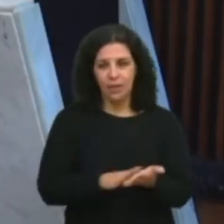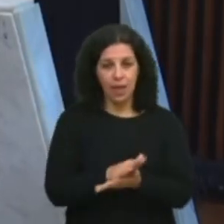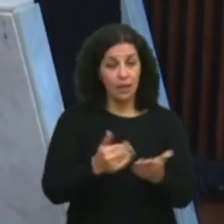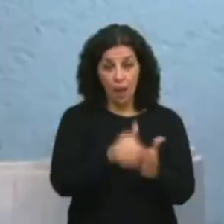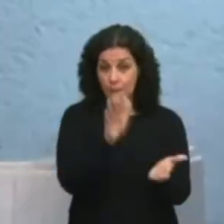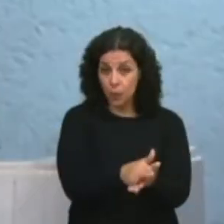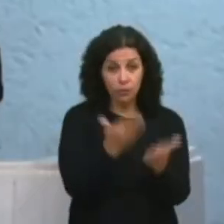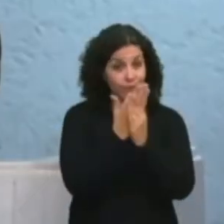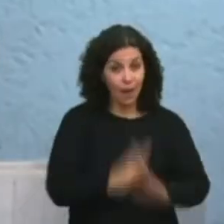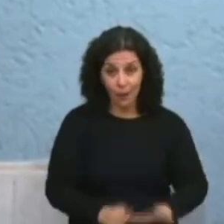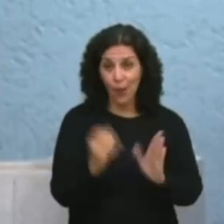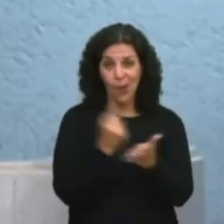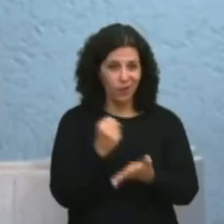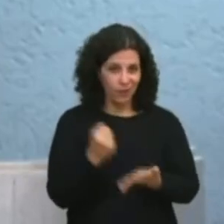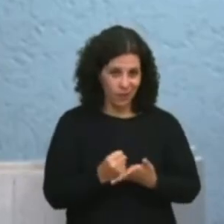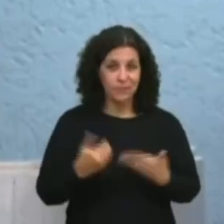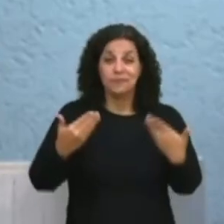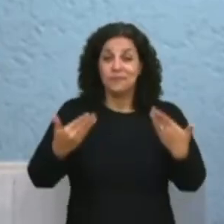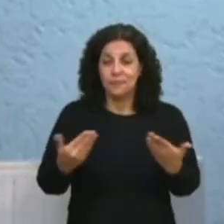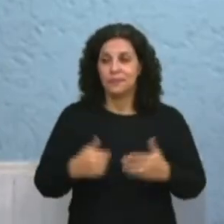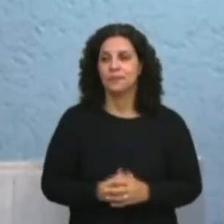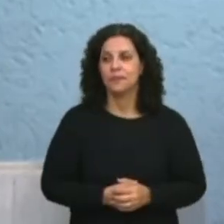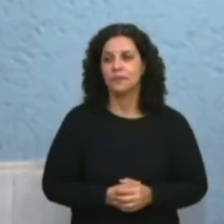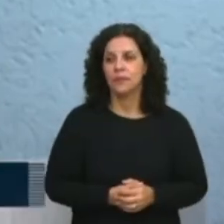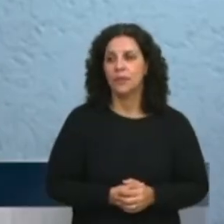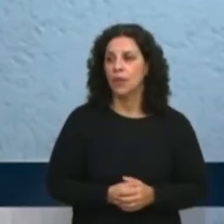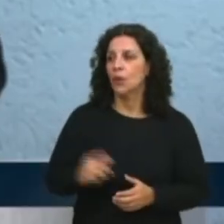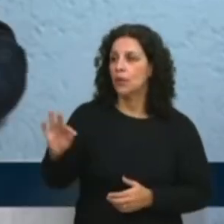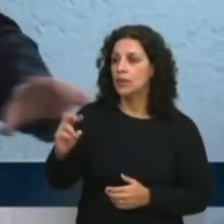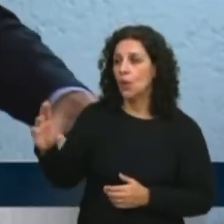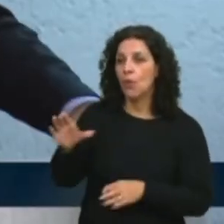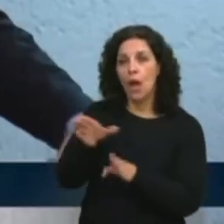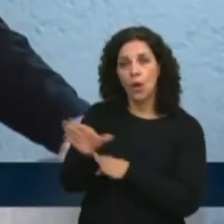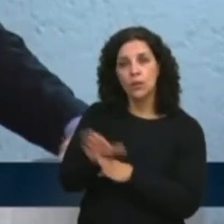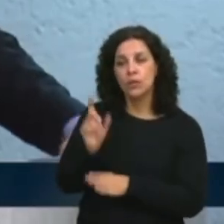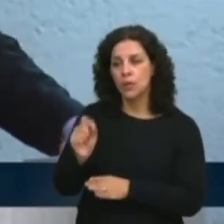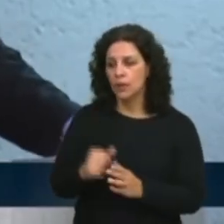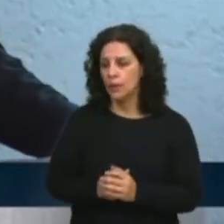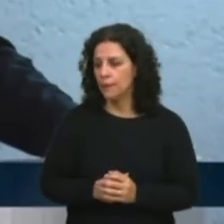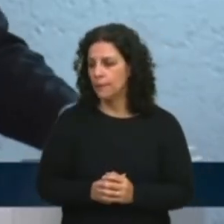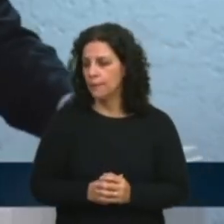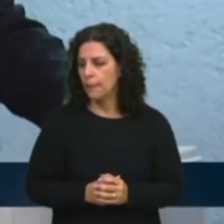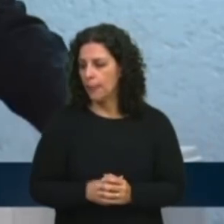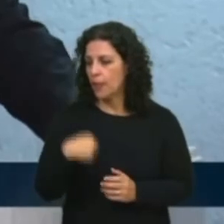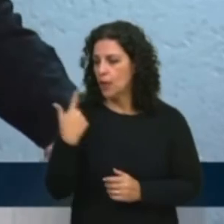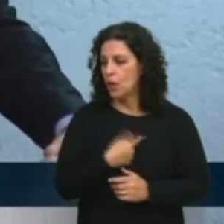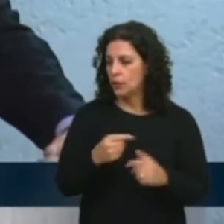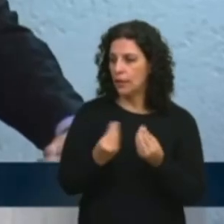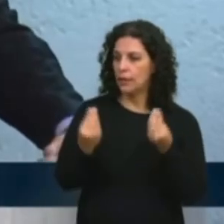penalidade. E, ao mesmo tempo, o TCU está recomendando que seja